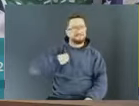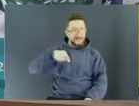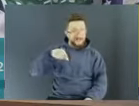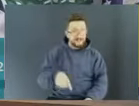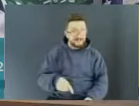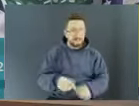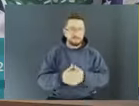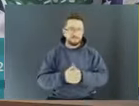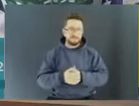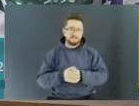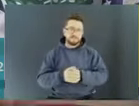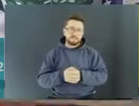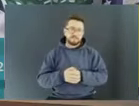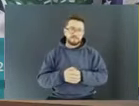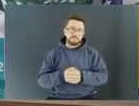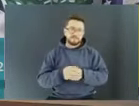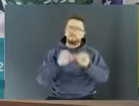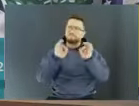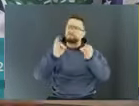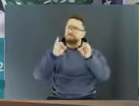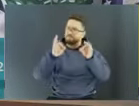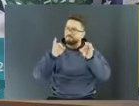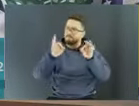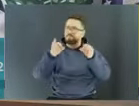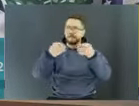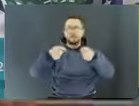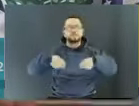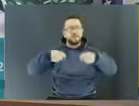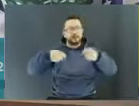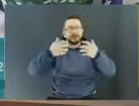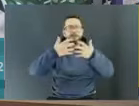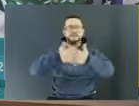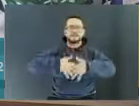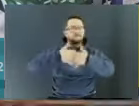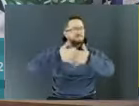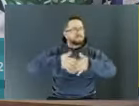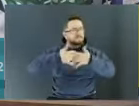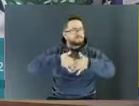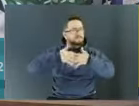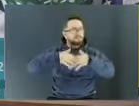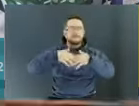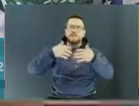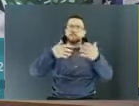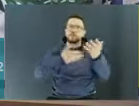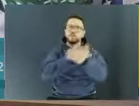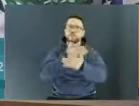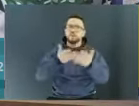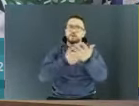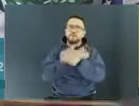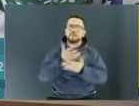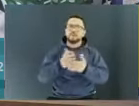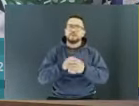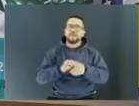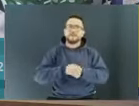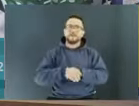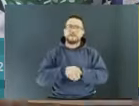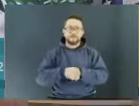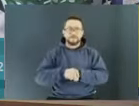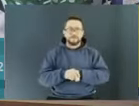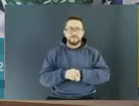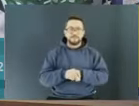precisa pensar em novos modelos para as cidades de coisas novas que estão surgindo. Eu dou um exemplo.